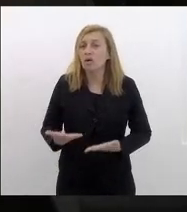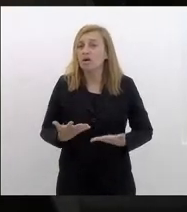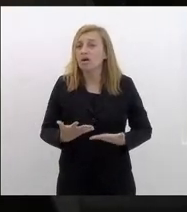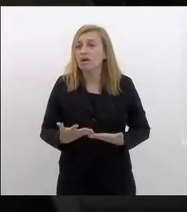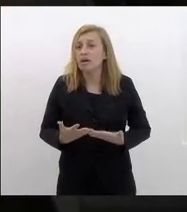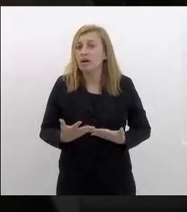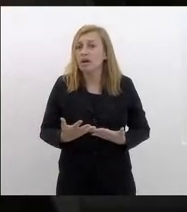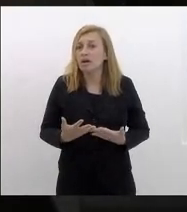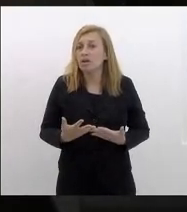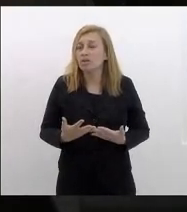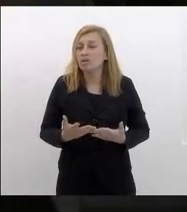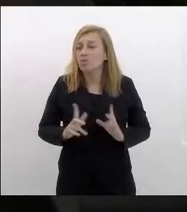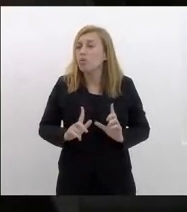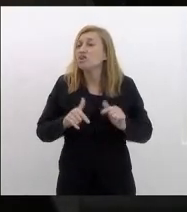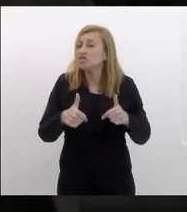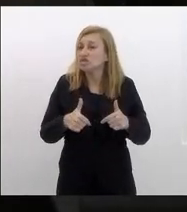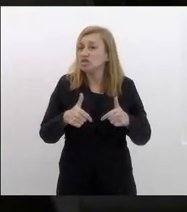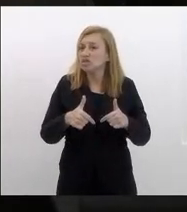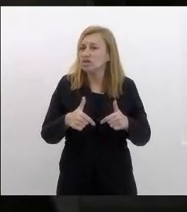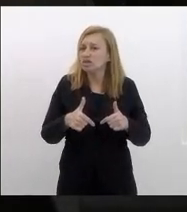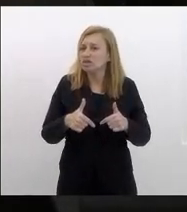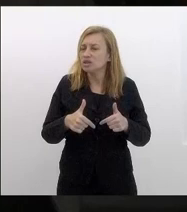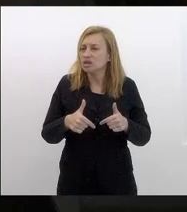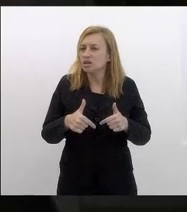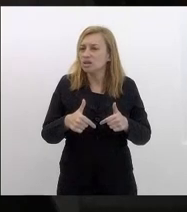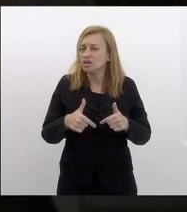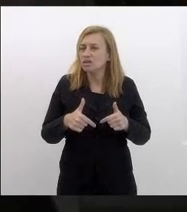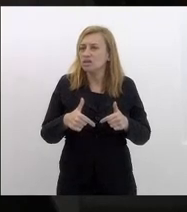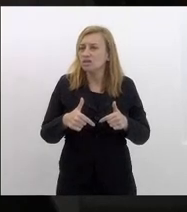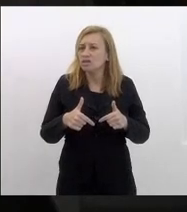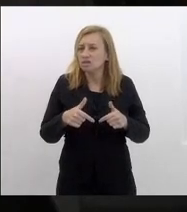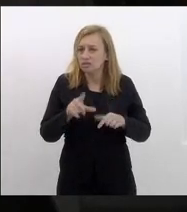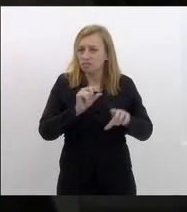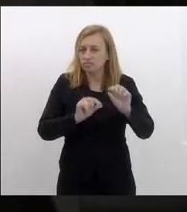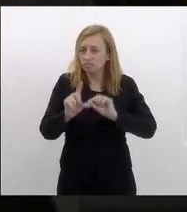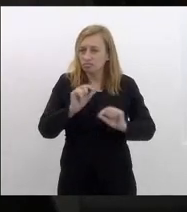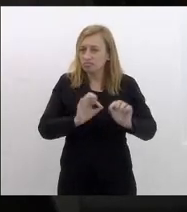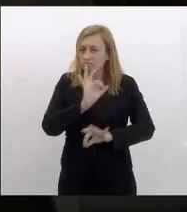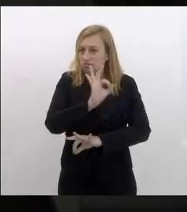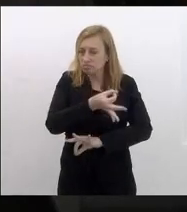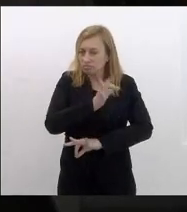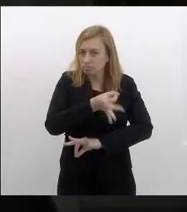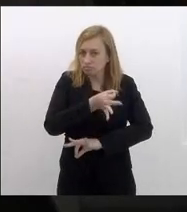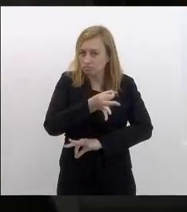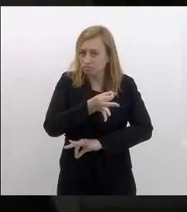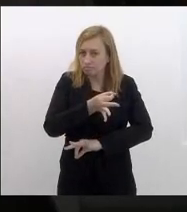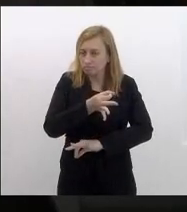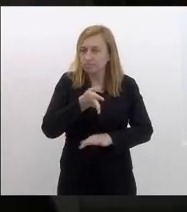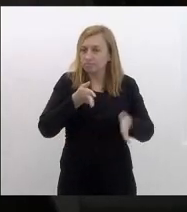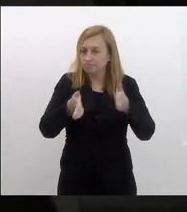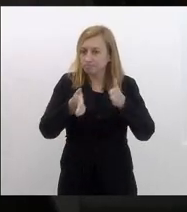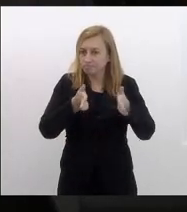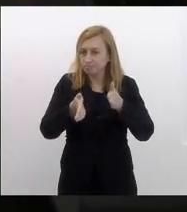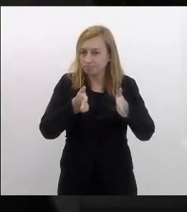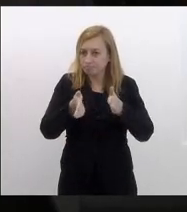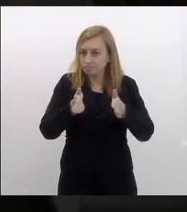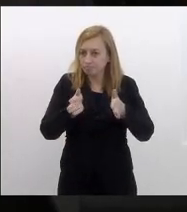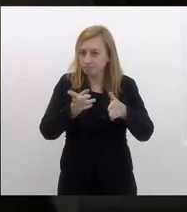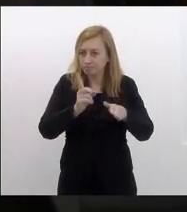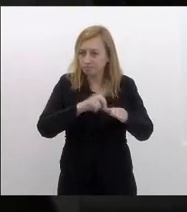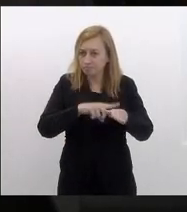o ato de sessão definitiva que é uma sessão provisória de uma